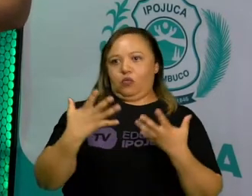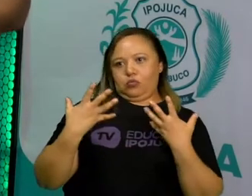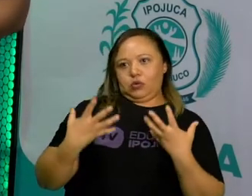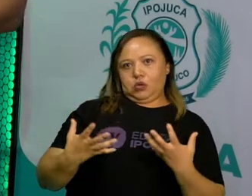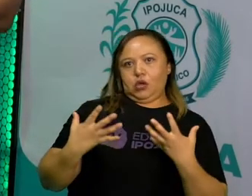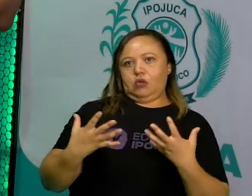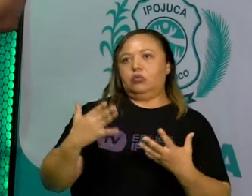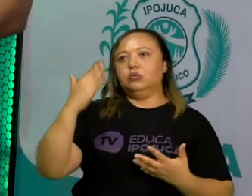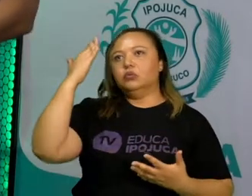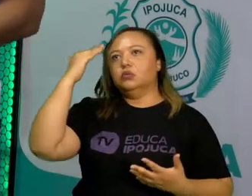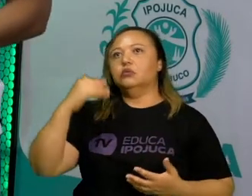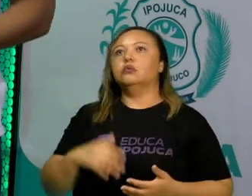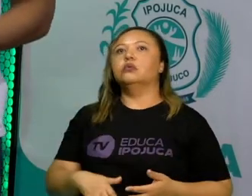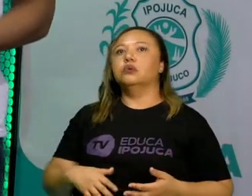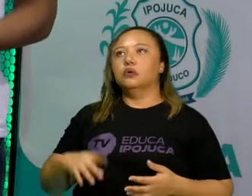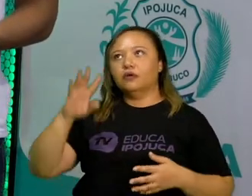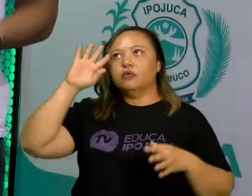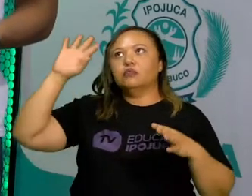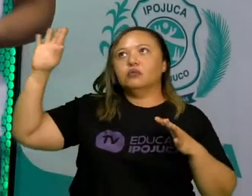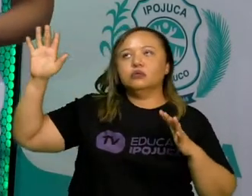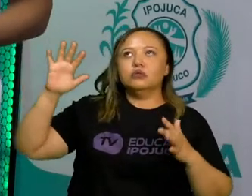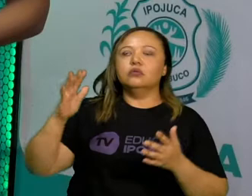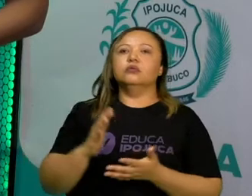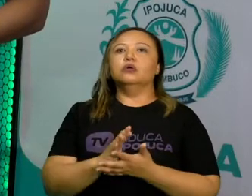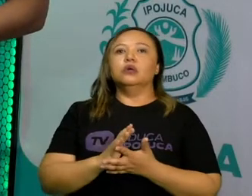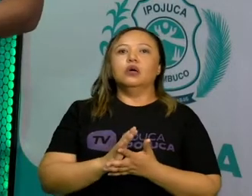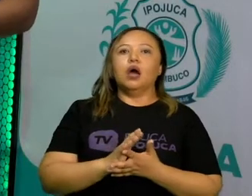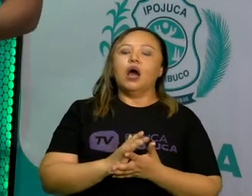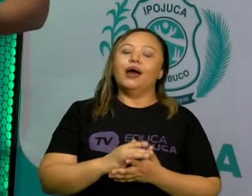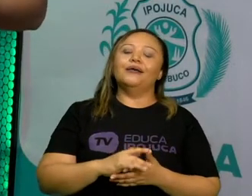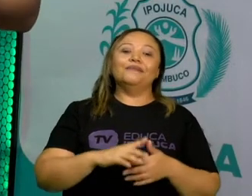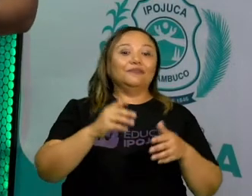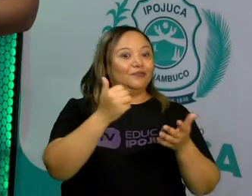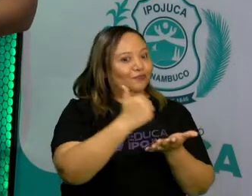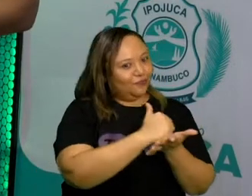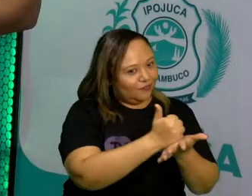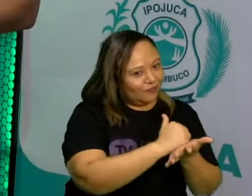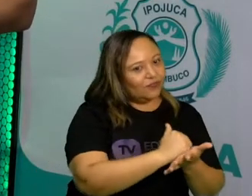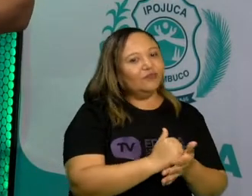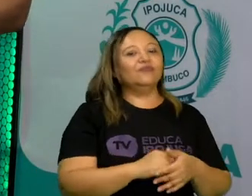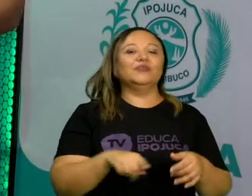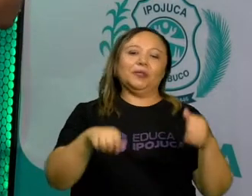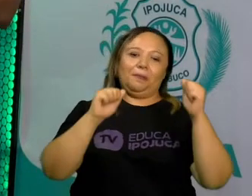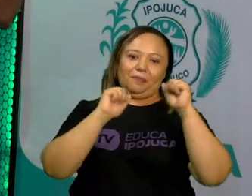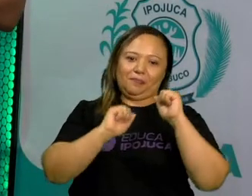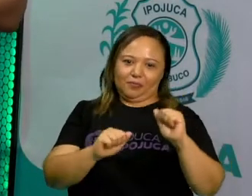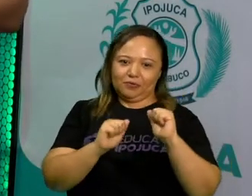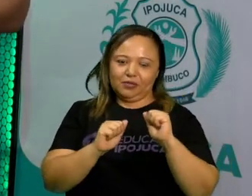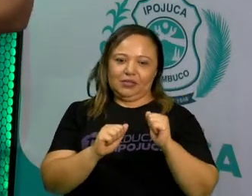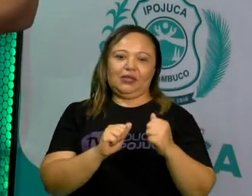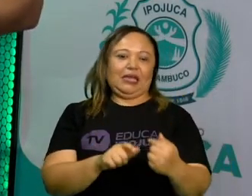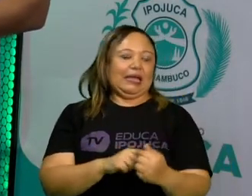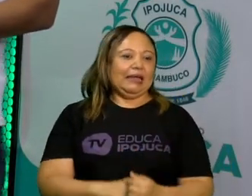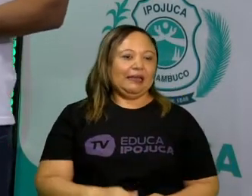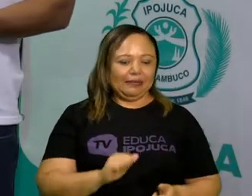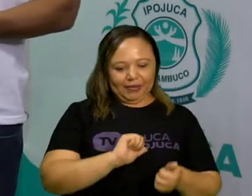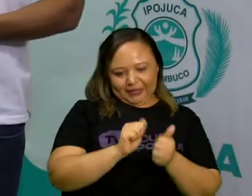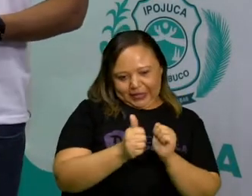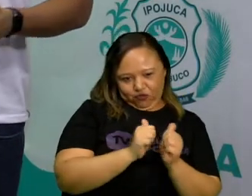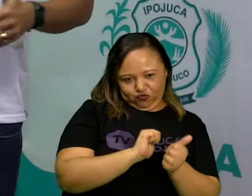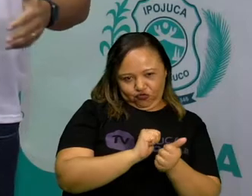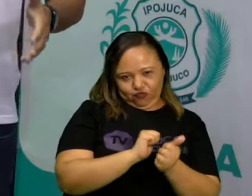videogame, tem a possibilidade de construir uma carreira, né? Dependendo do jogo, da franquia de futebol que você está ali